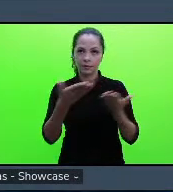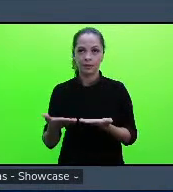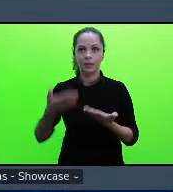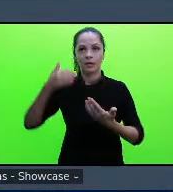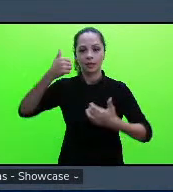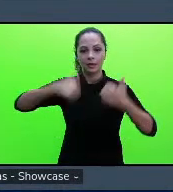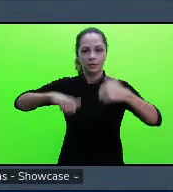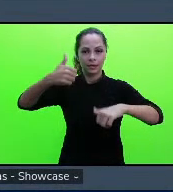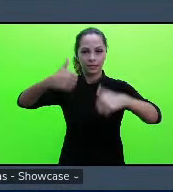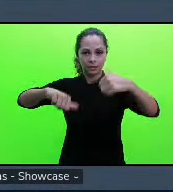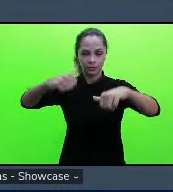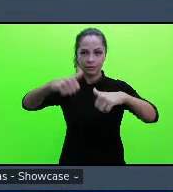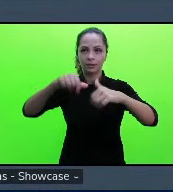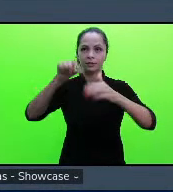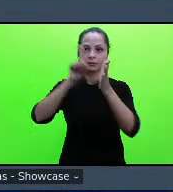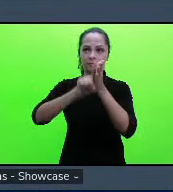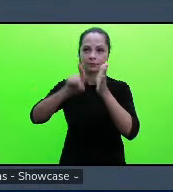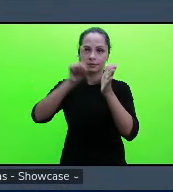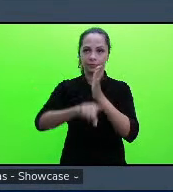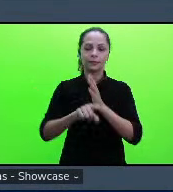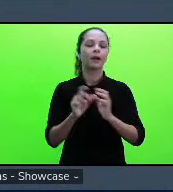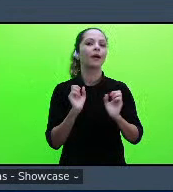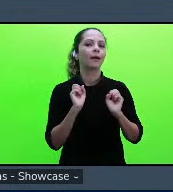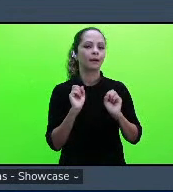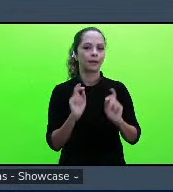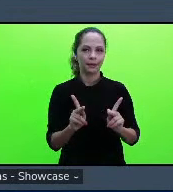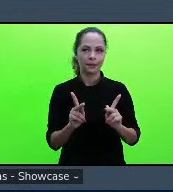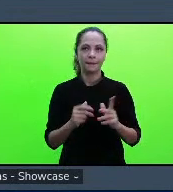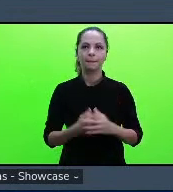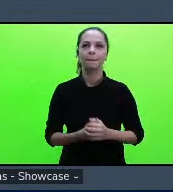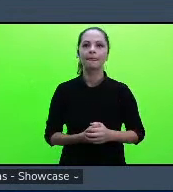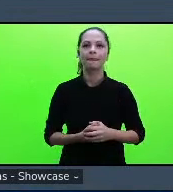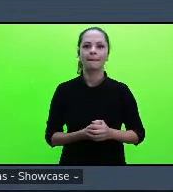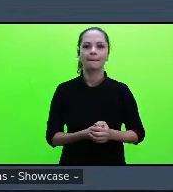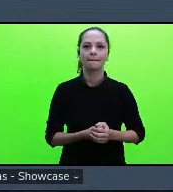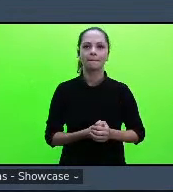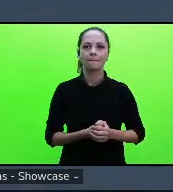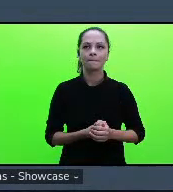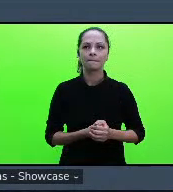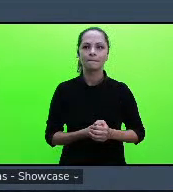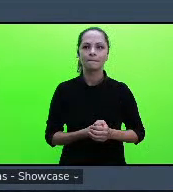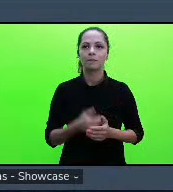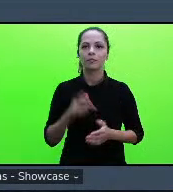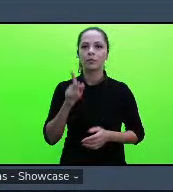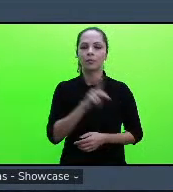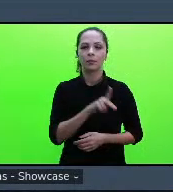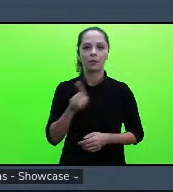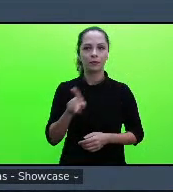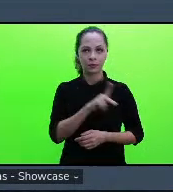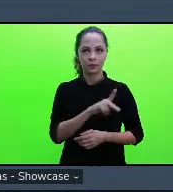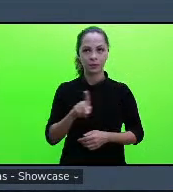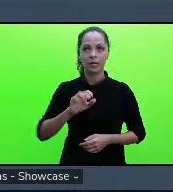questões tá bem? tá bom é professor Alex professora Catarina